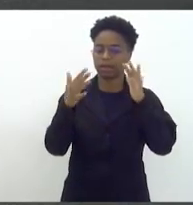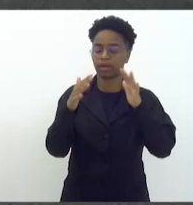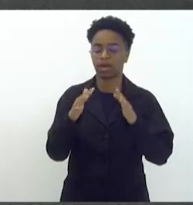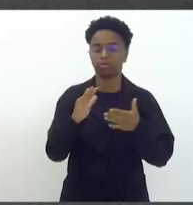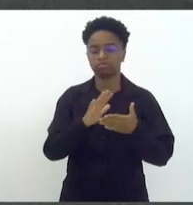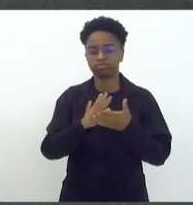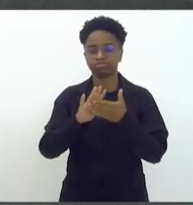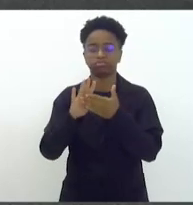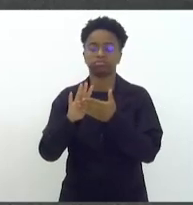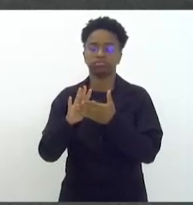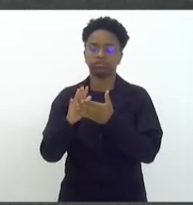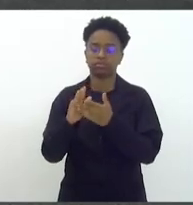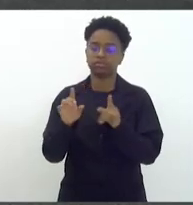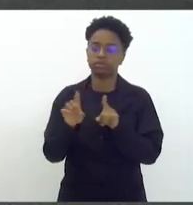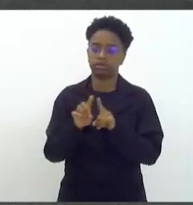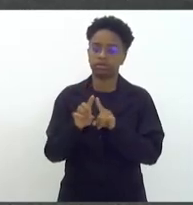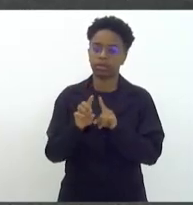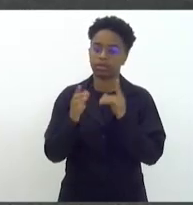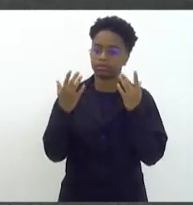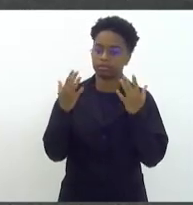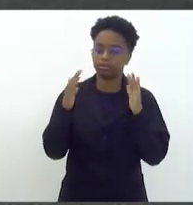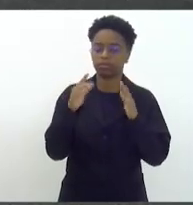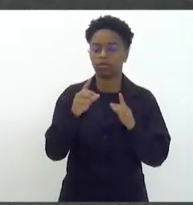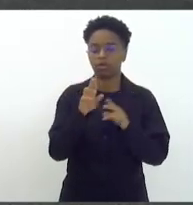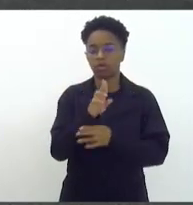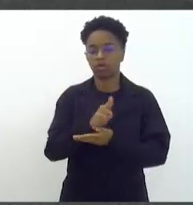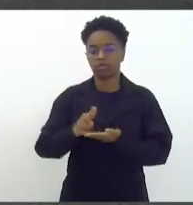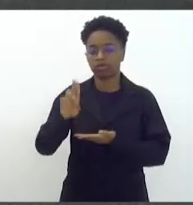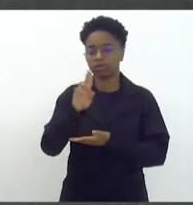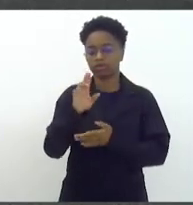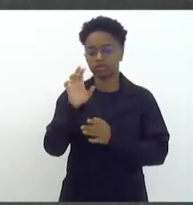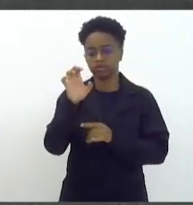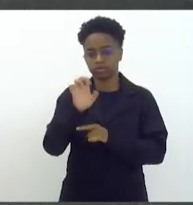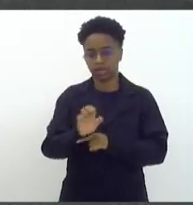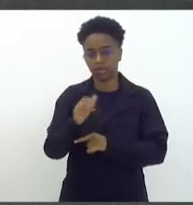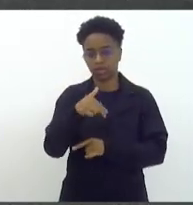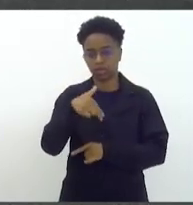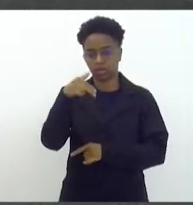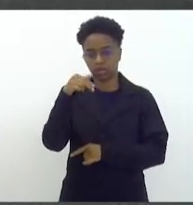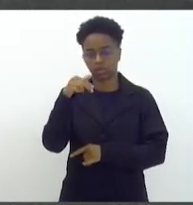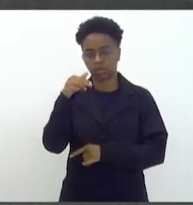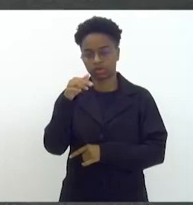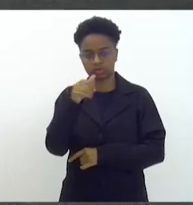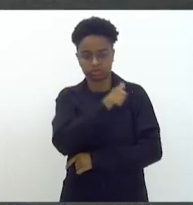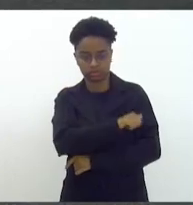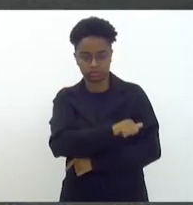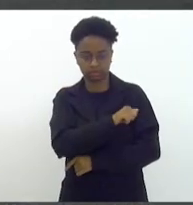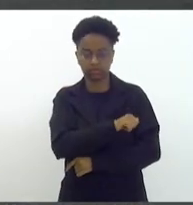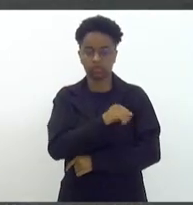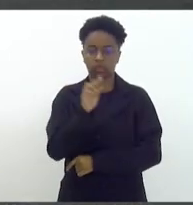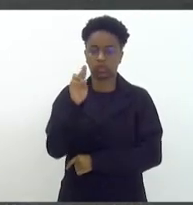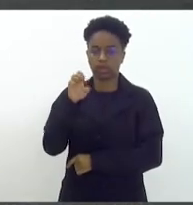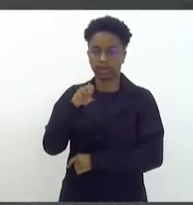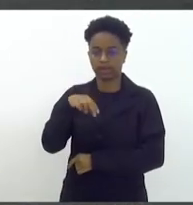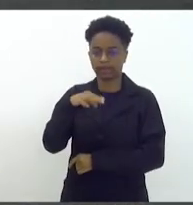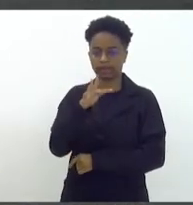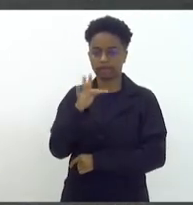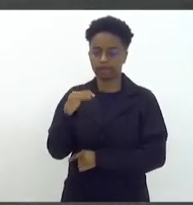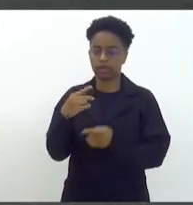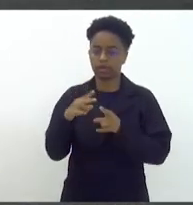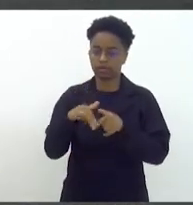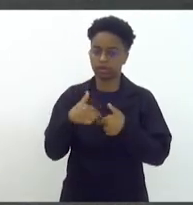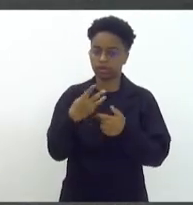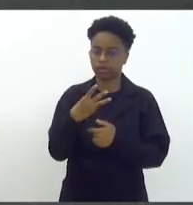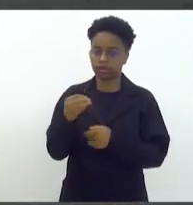louvor e congratulações à Universidade Estadual do Norte Fluminense UENF pelos 30 anos de excelente trabalho vocacionado